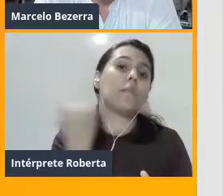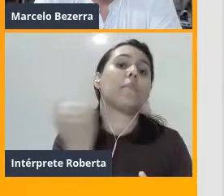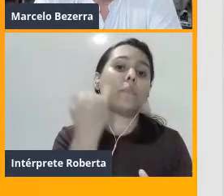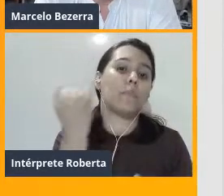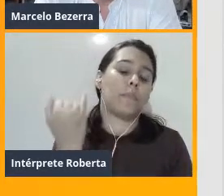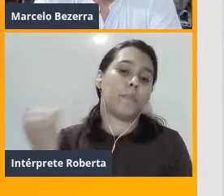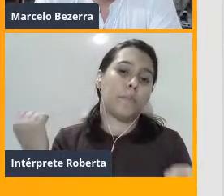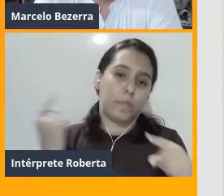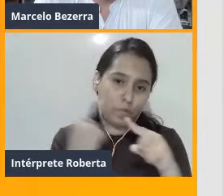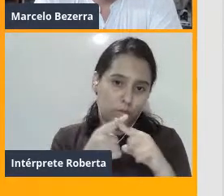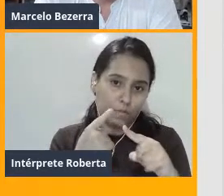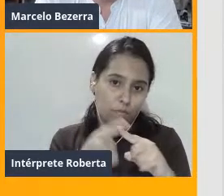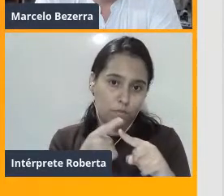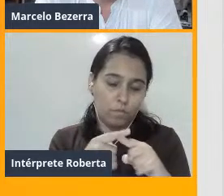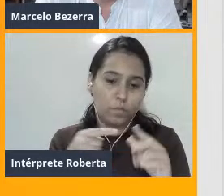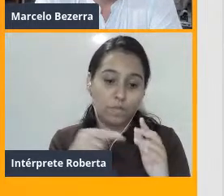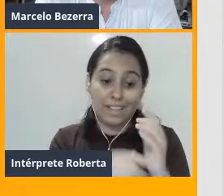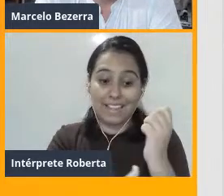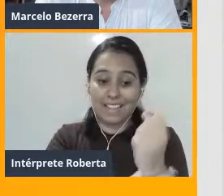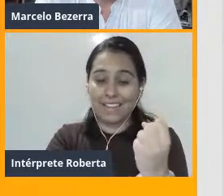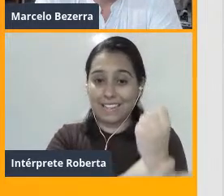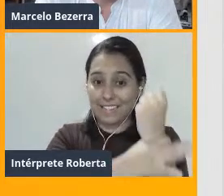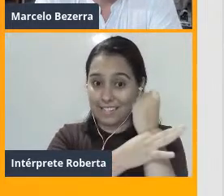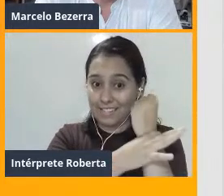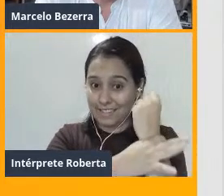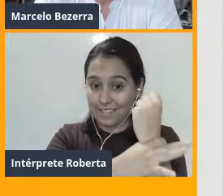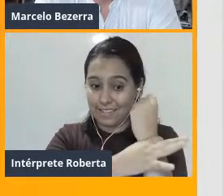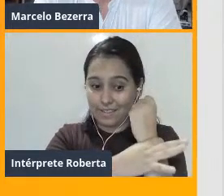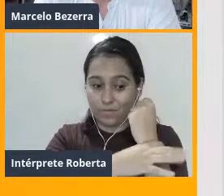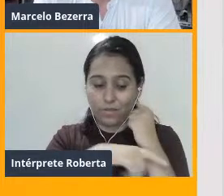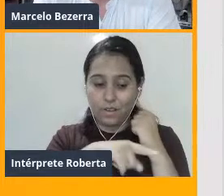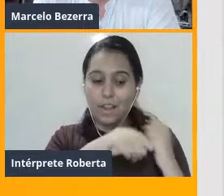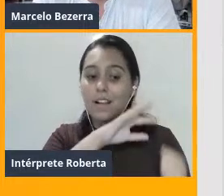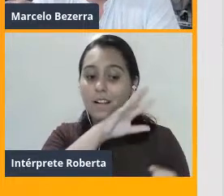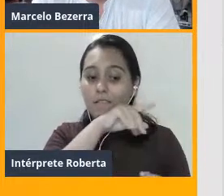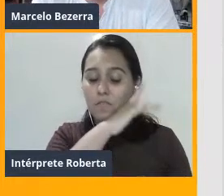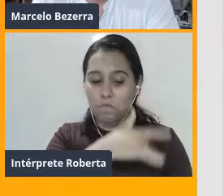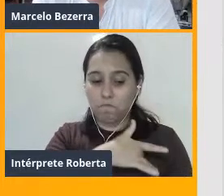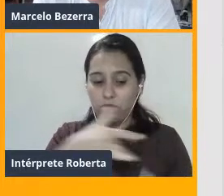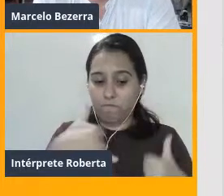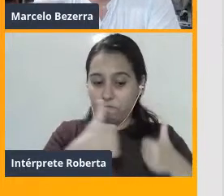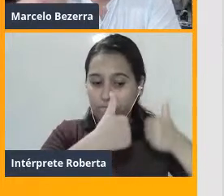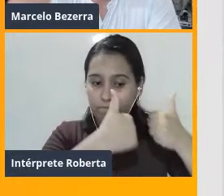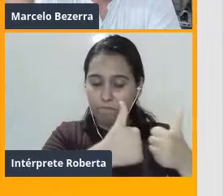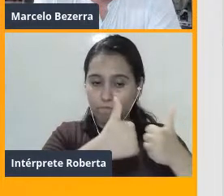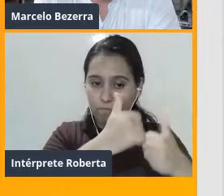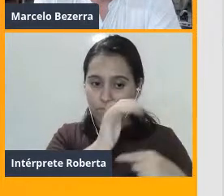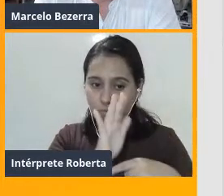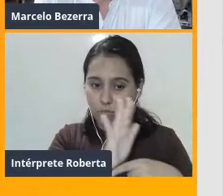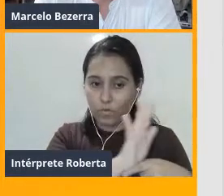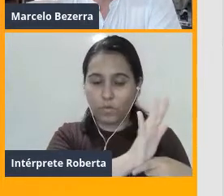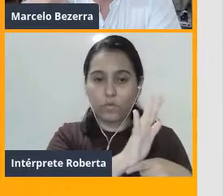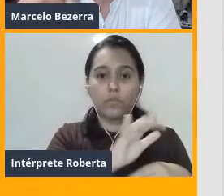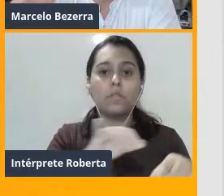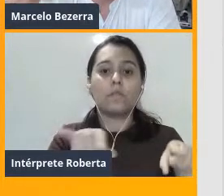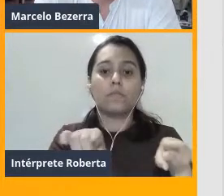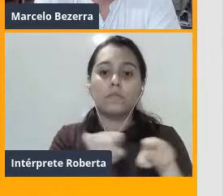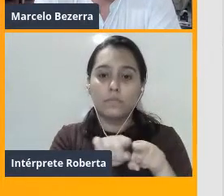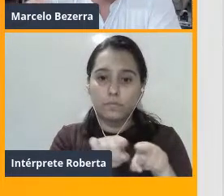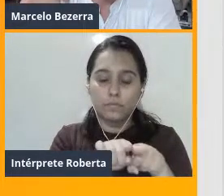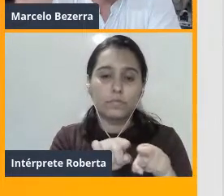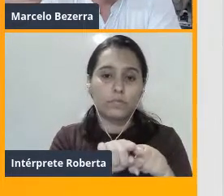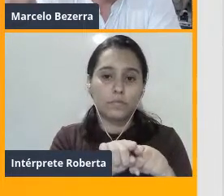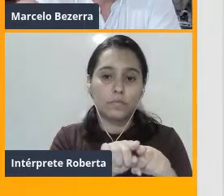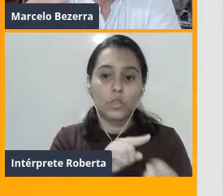vai assegurar o bem-estar dos animais e fazer com que a gente procure sempre refinar